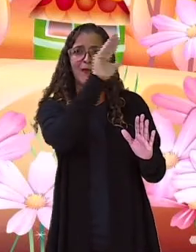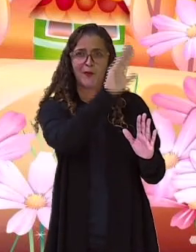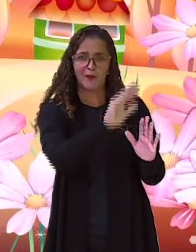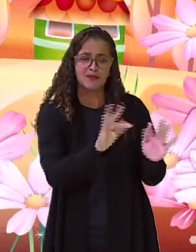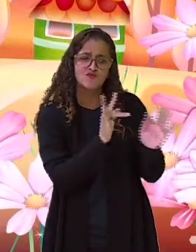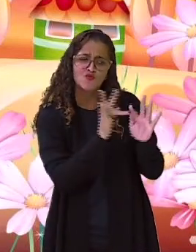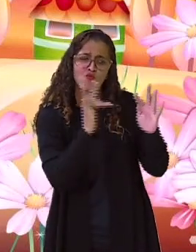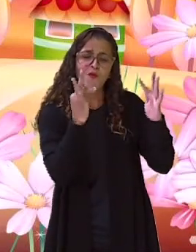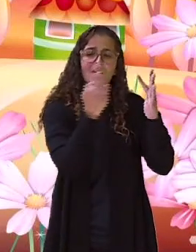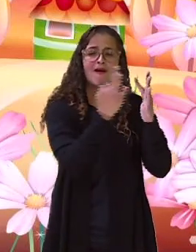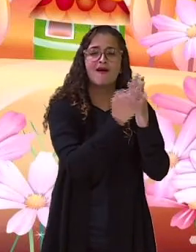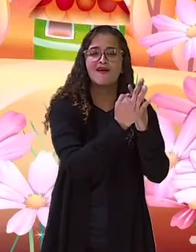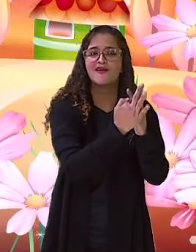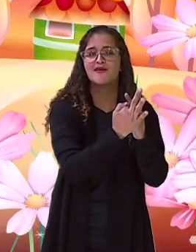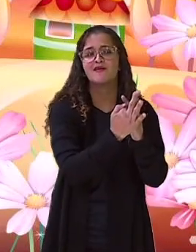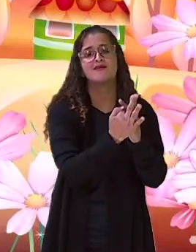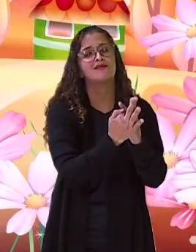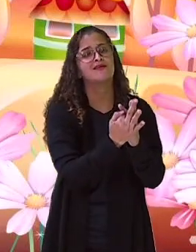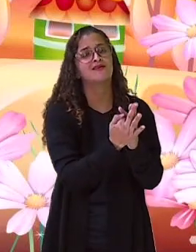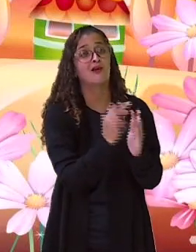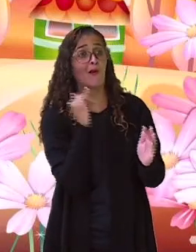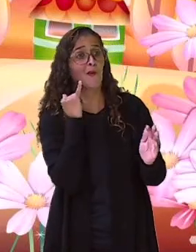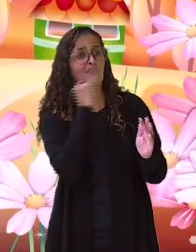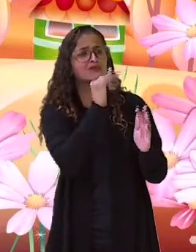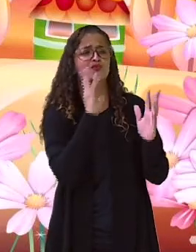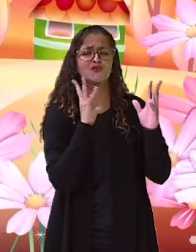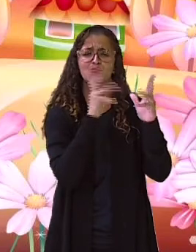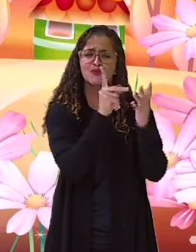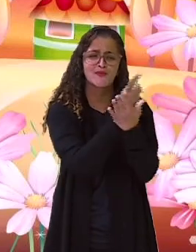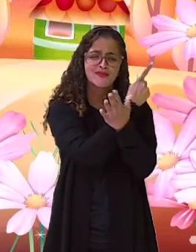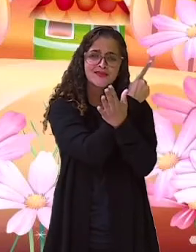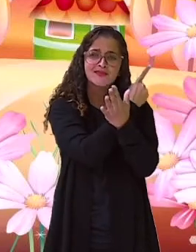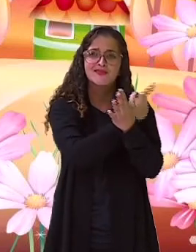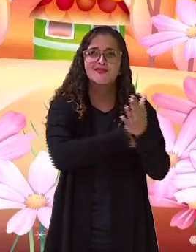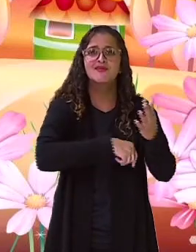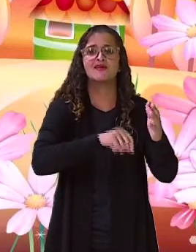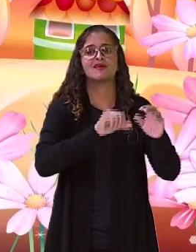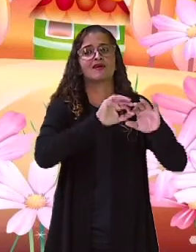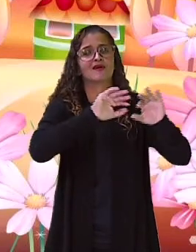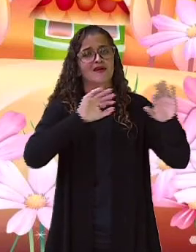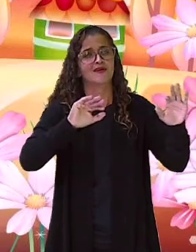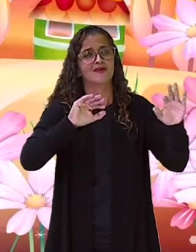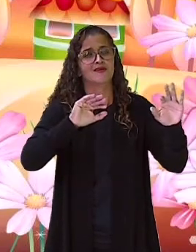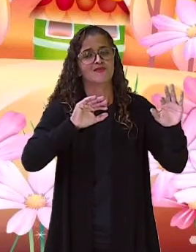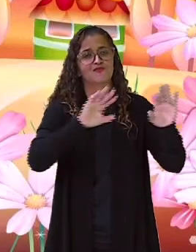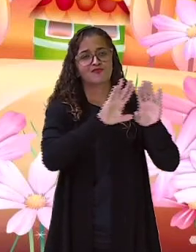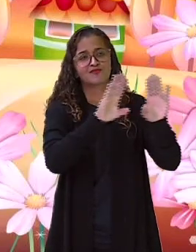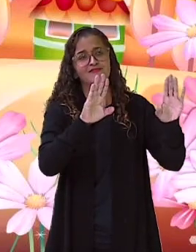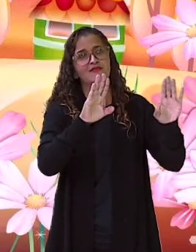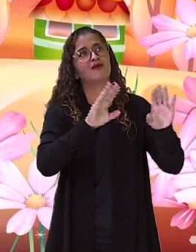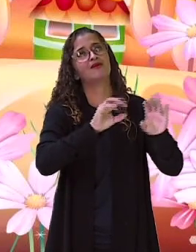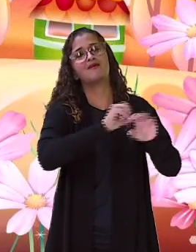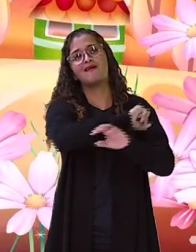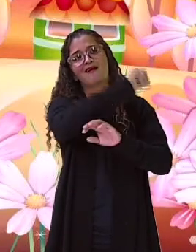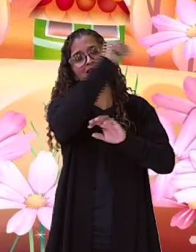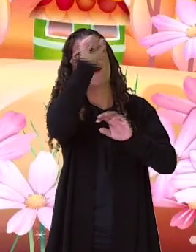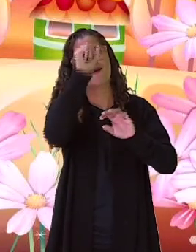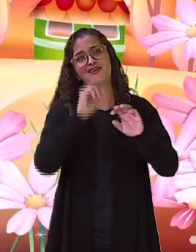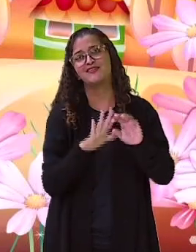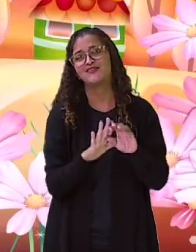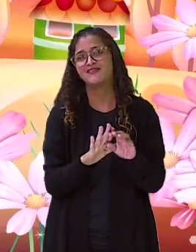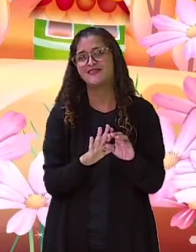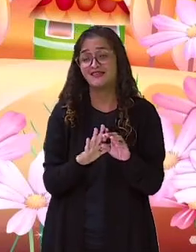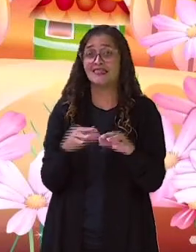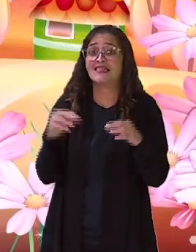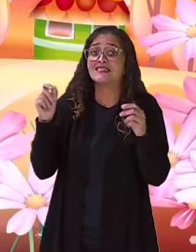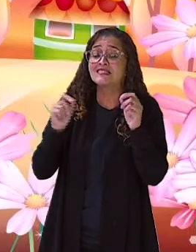Riu e riu. Bateu em uma porta, abriu uma janela. Quem sabe a